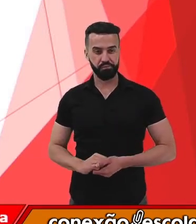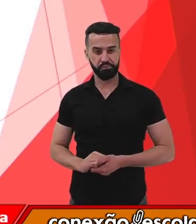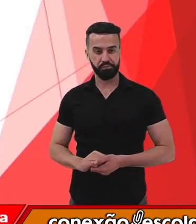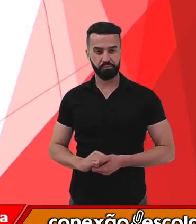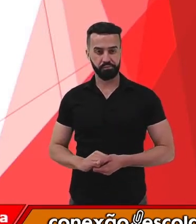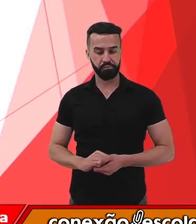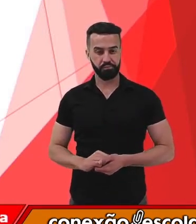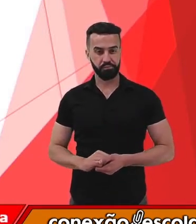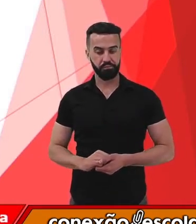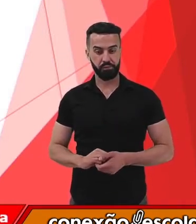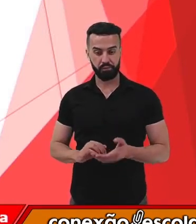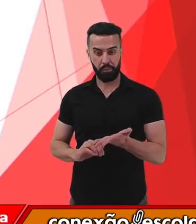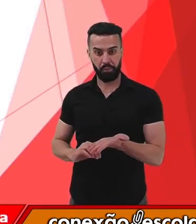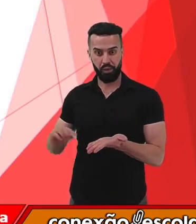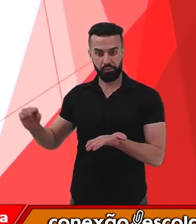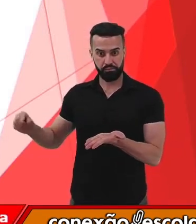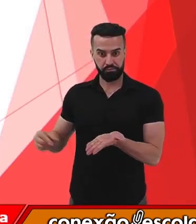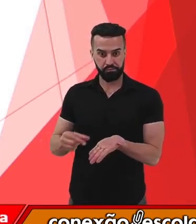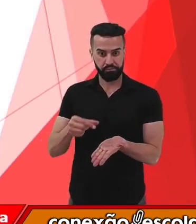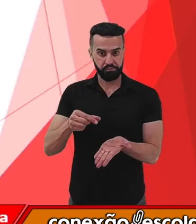colocado numa placa,